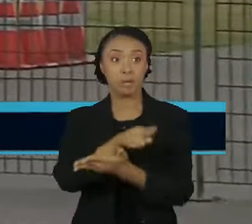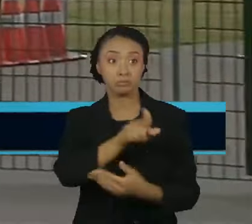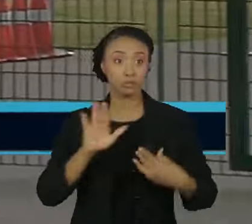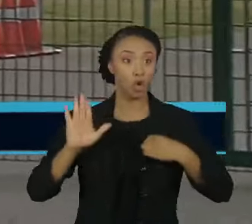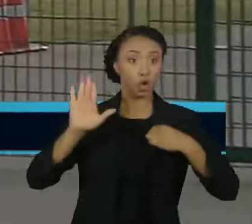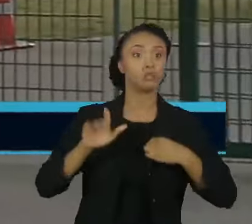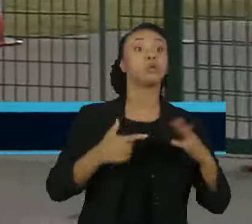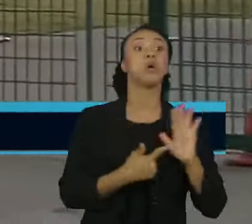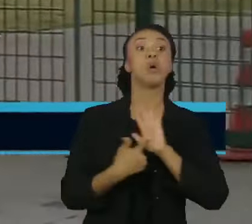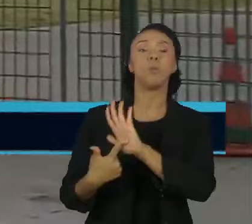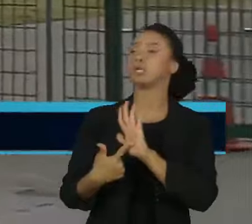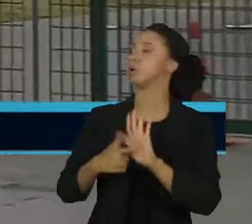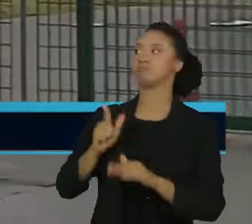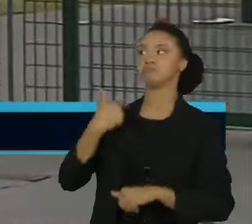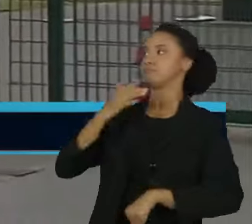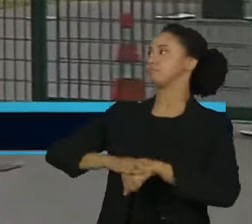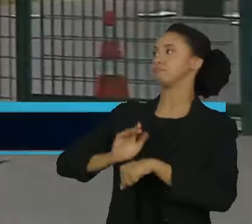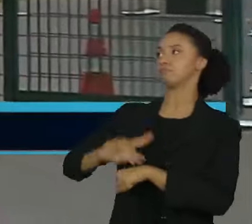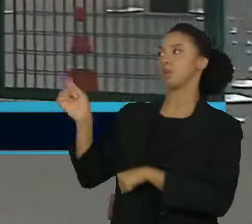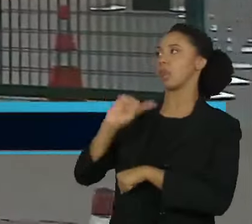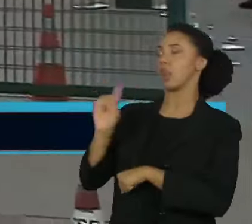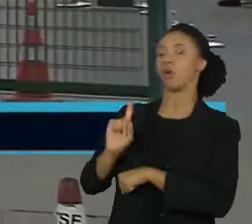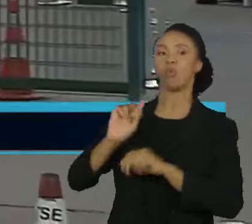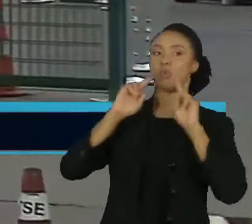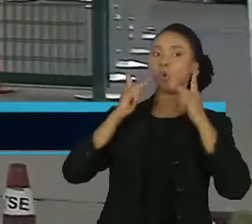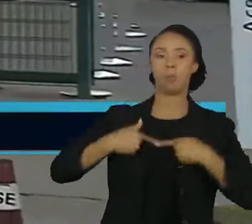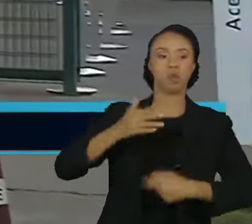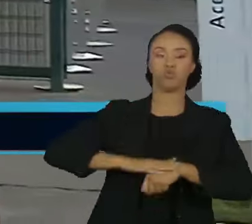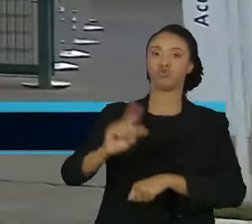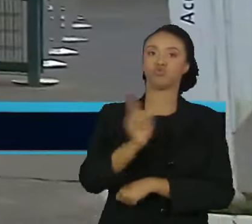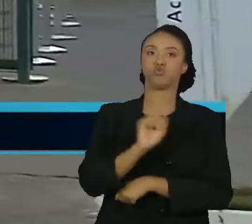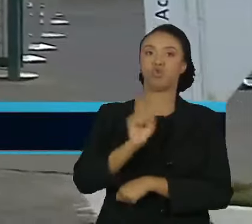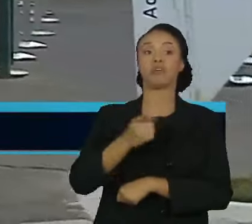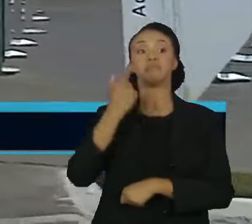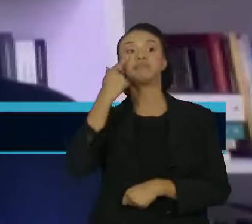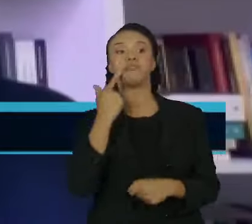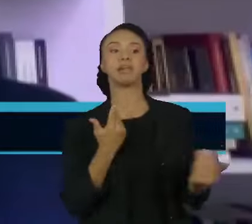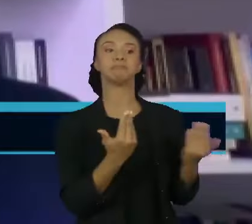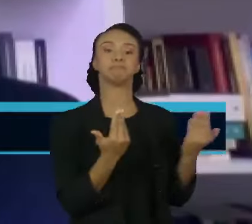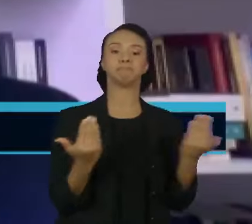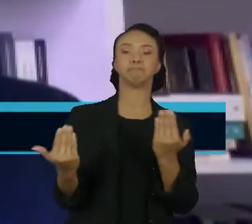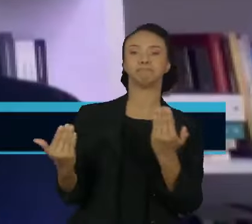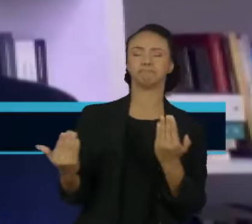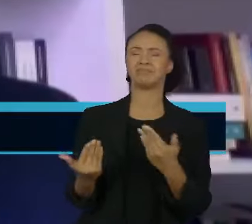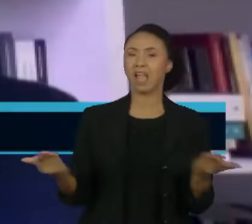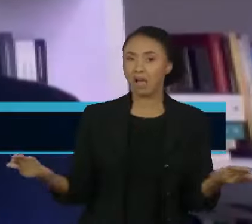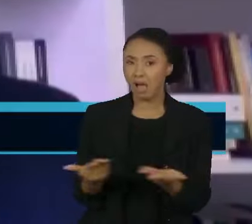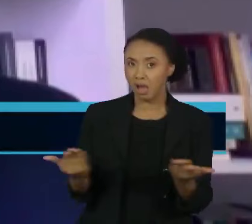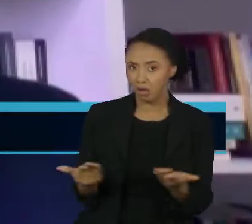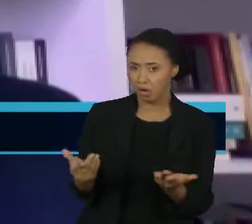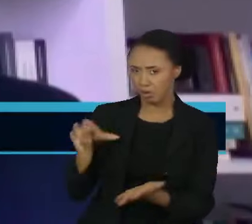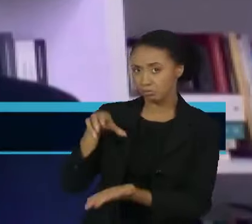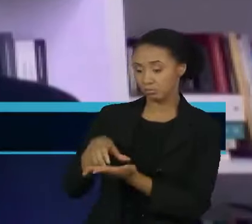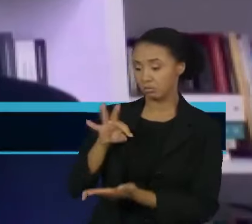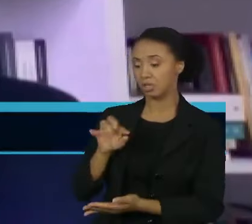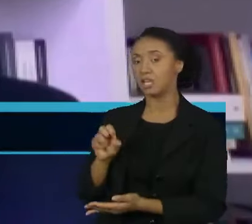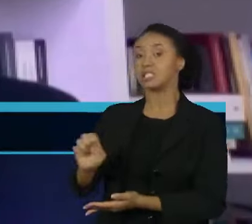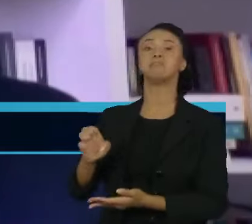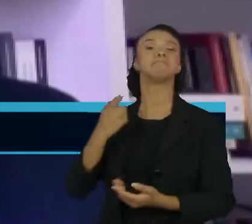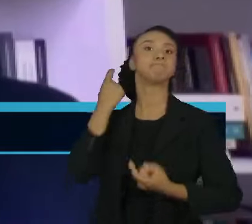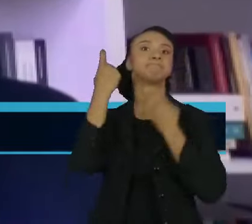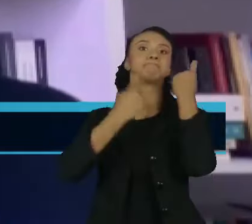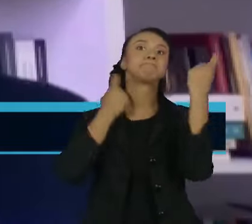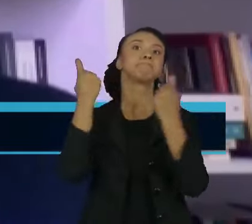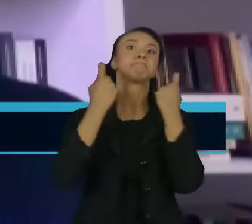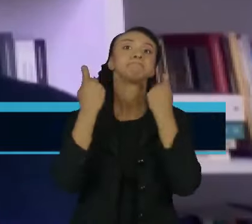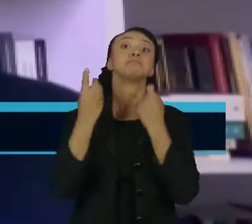conteúdos não foram produzidos por humanos. E essa preocupação do TSE é maior agora, vem em razão das eleições